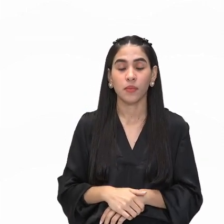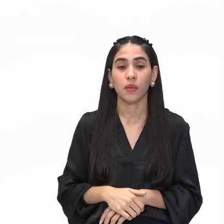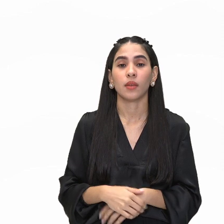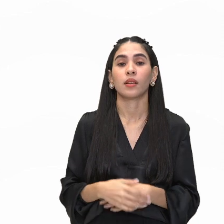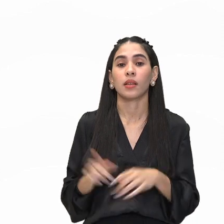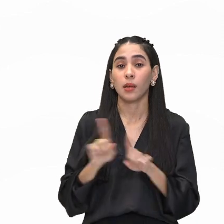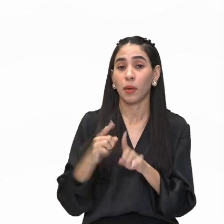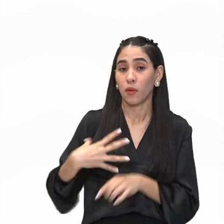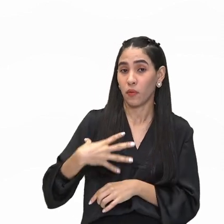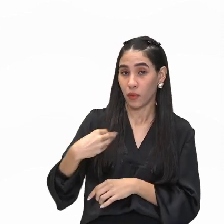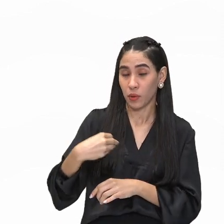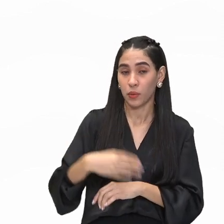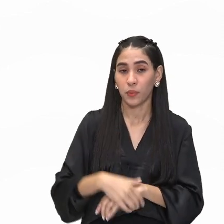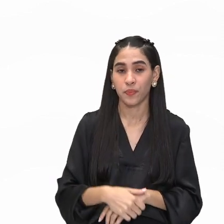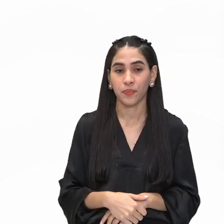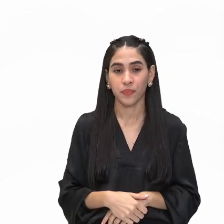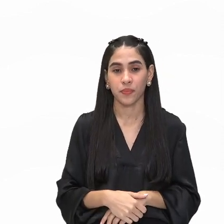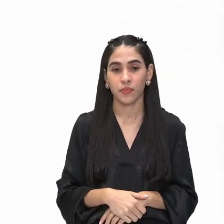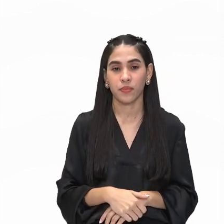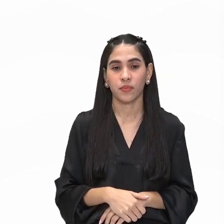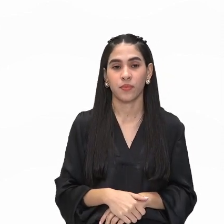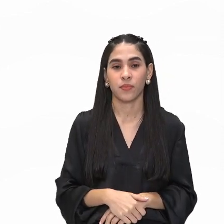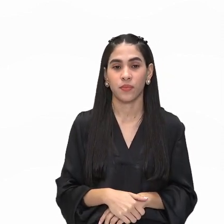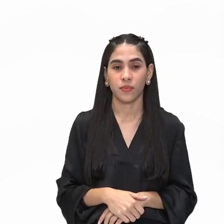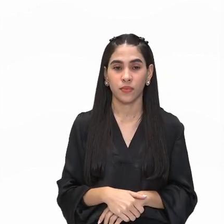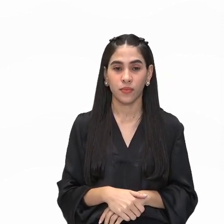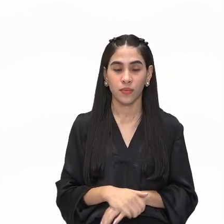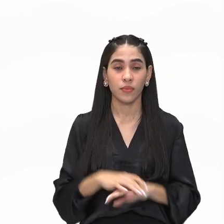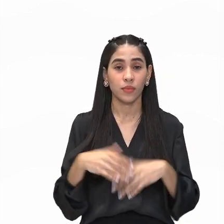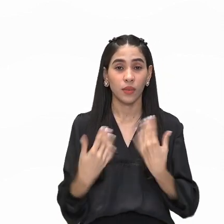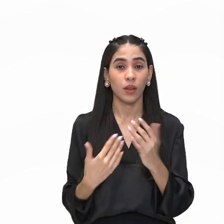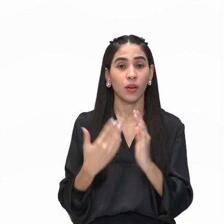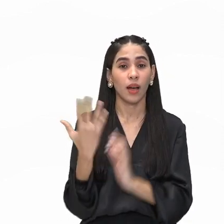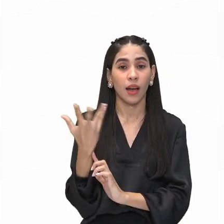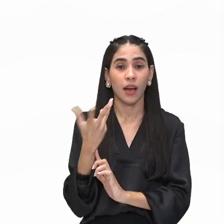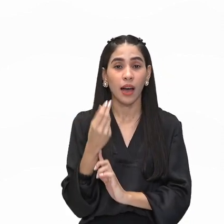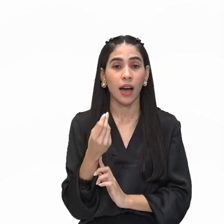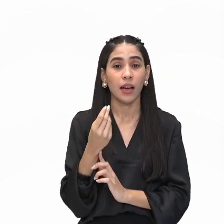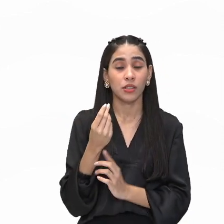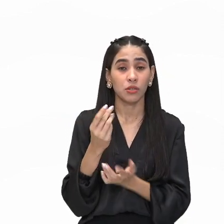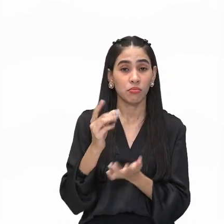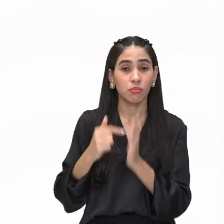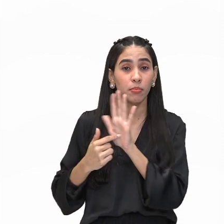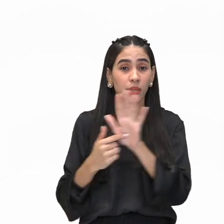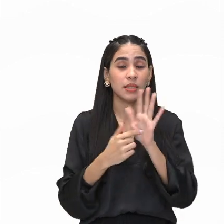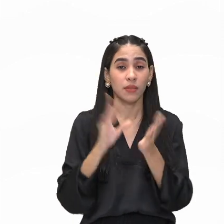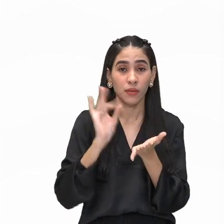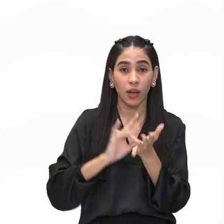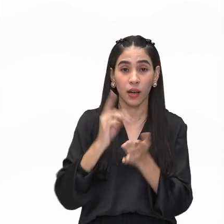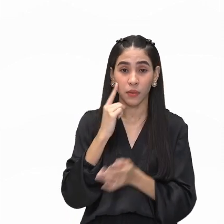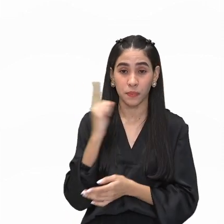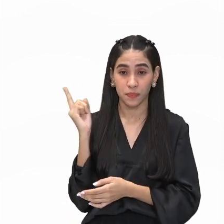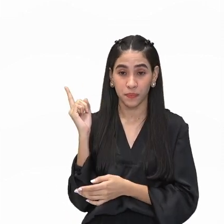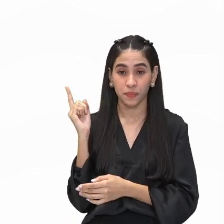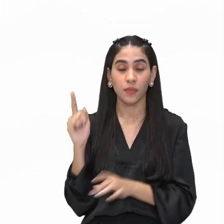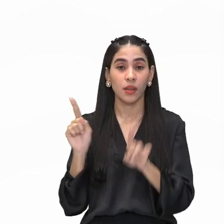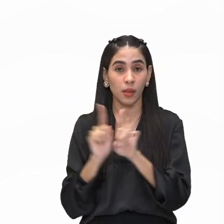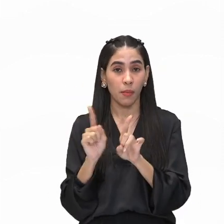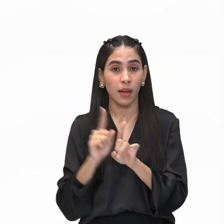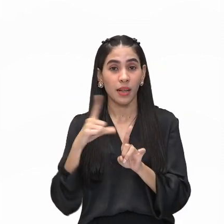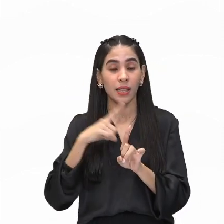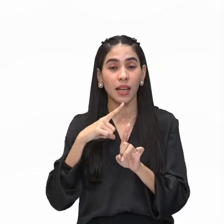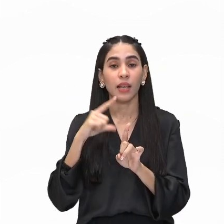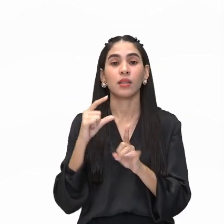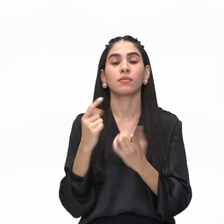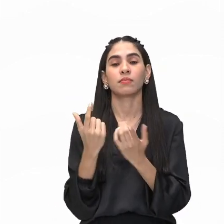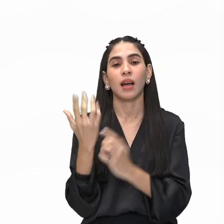ilegítimo. Então, aí também a arte está mostrando a realidade. Também nós temos como arte a fotografia.